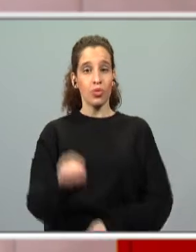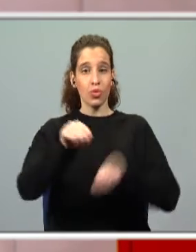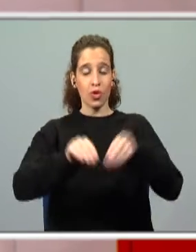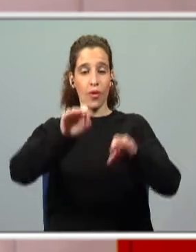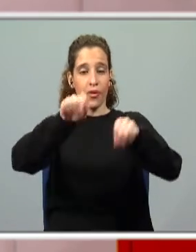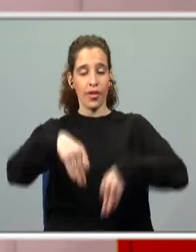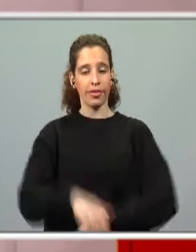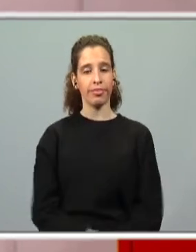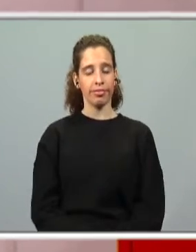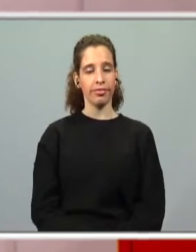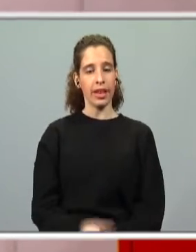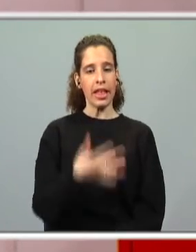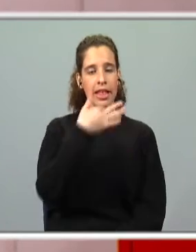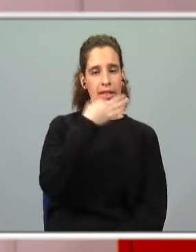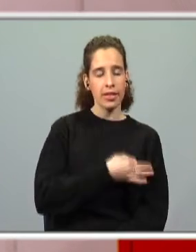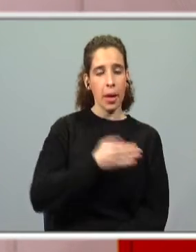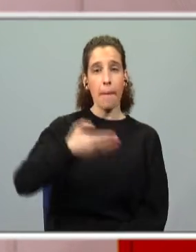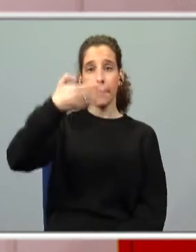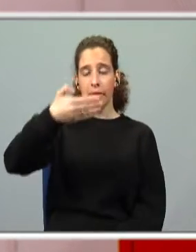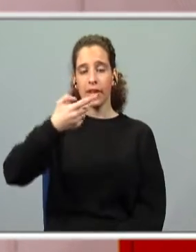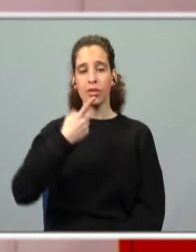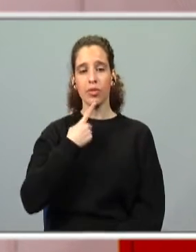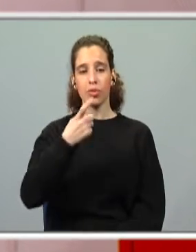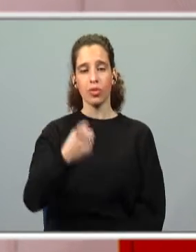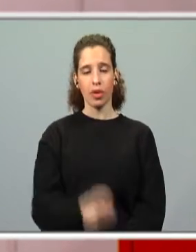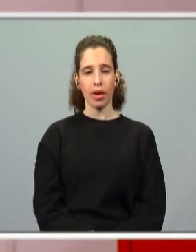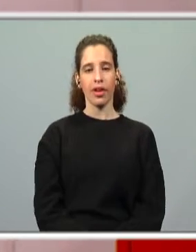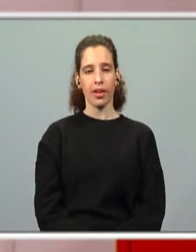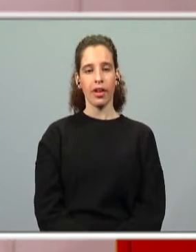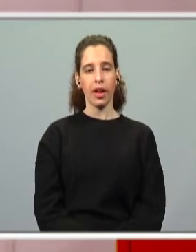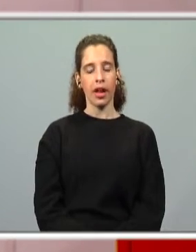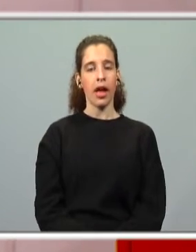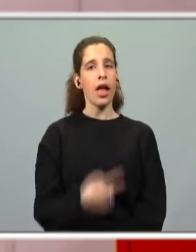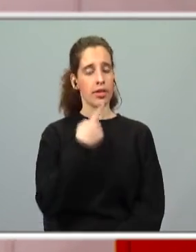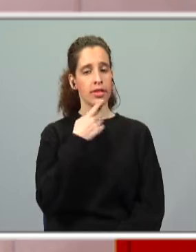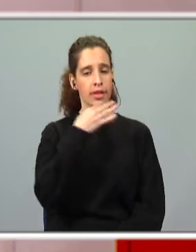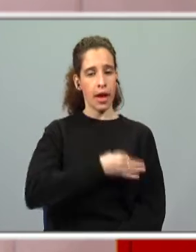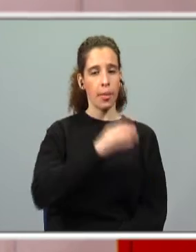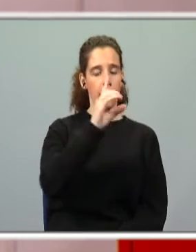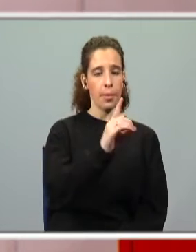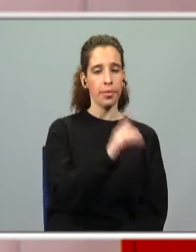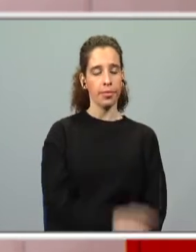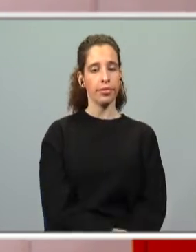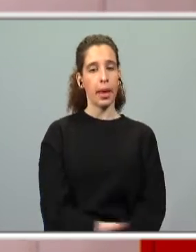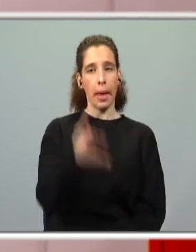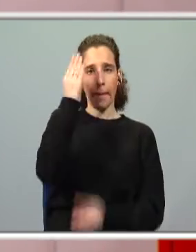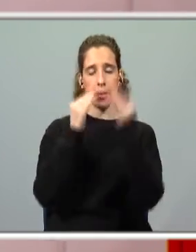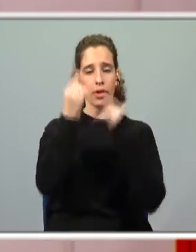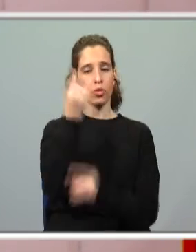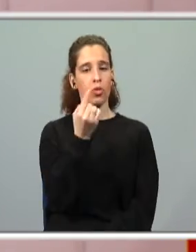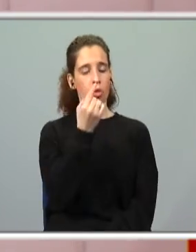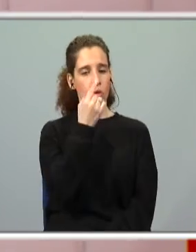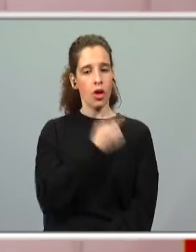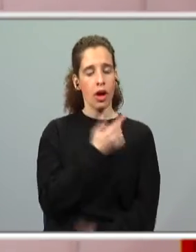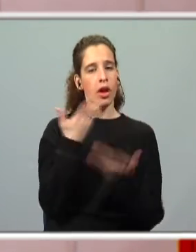jogo? Acertámos em sete questões. Acertámos seis. Aprendemos com um dos nossos erros. Se calhar